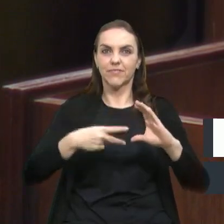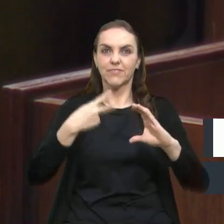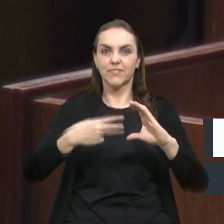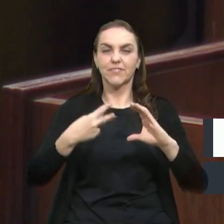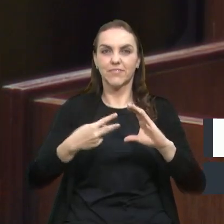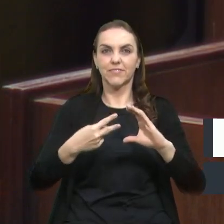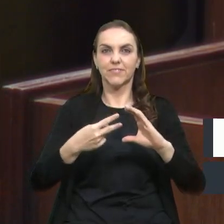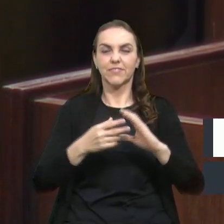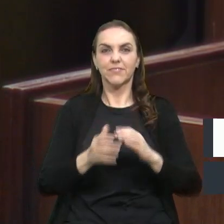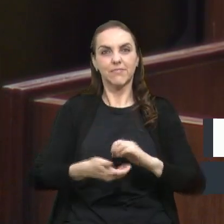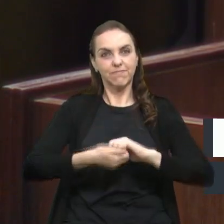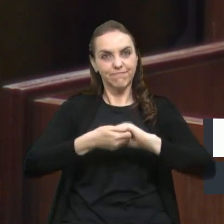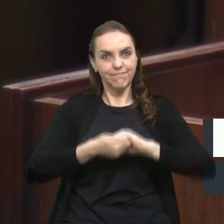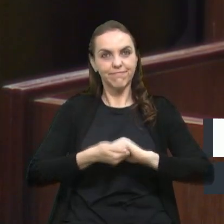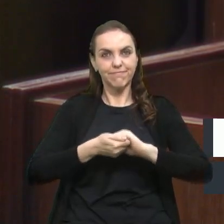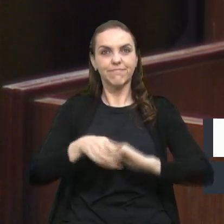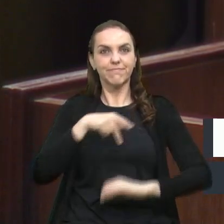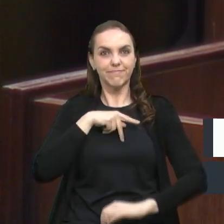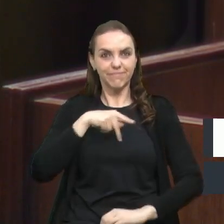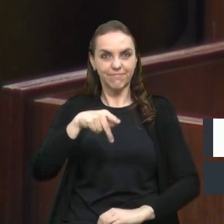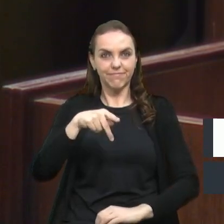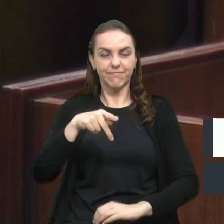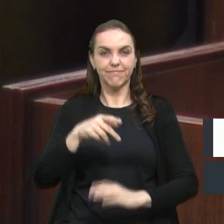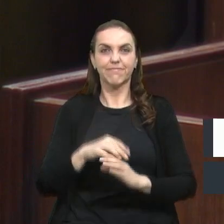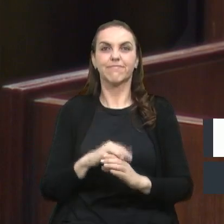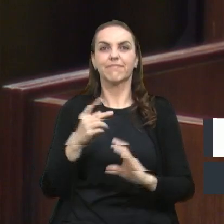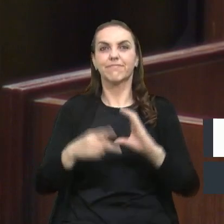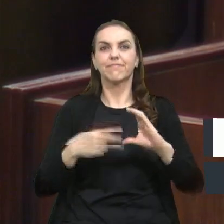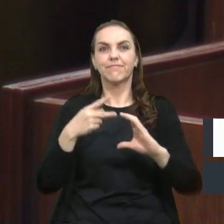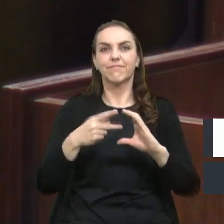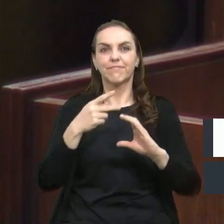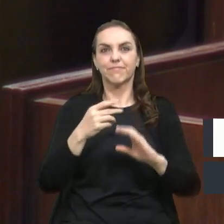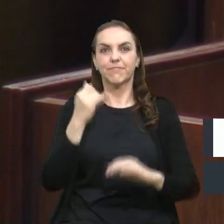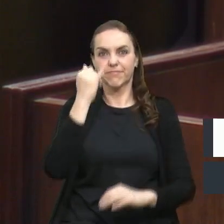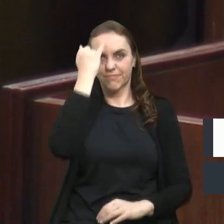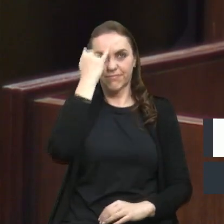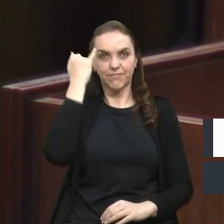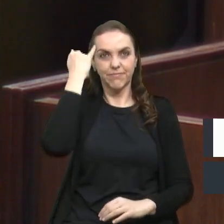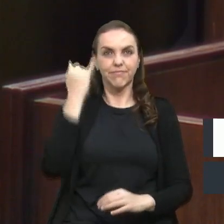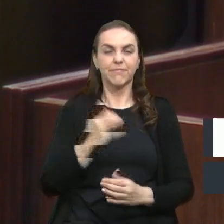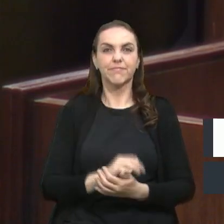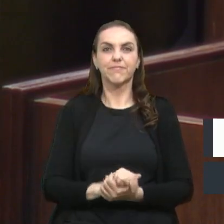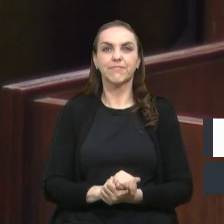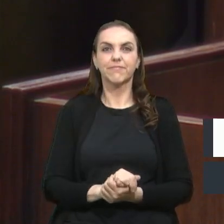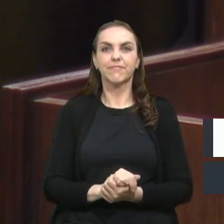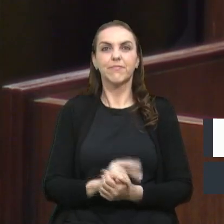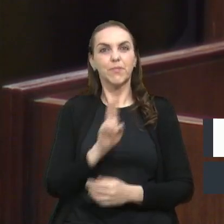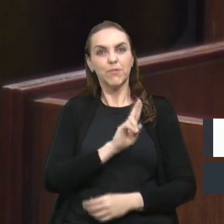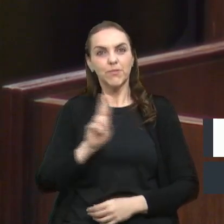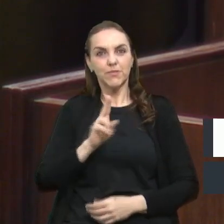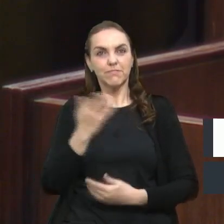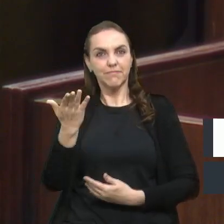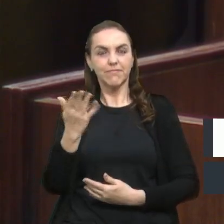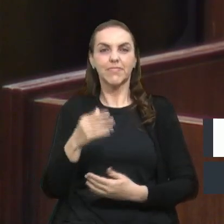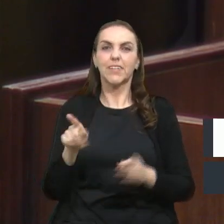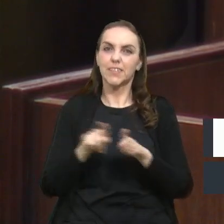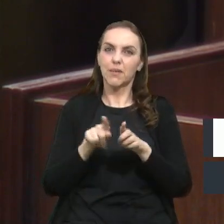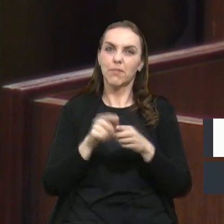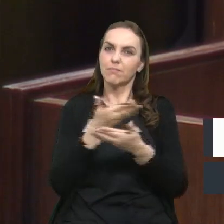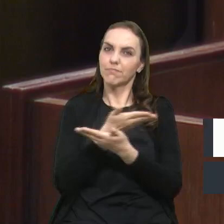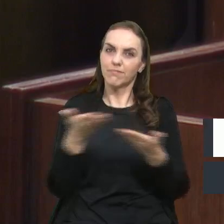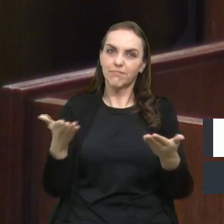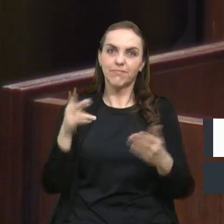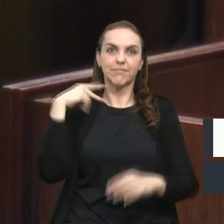Saúdo o presidente desta Casa Legislativa, vereador José D'Ambros, e em nome dele, os demais vereadores.